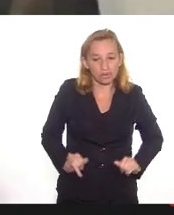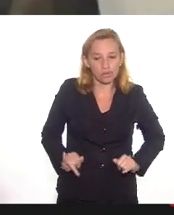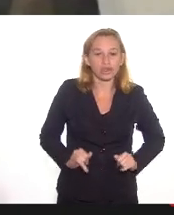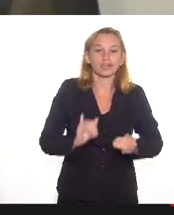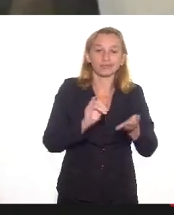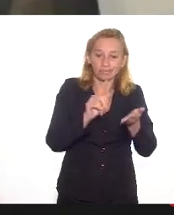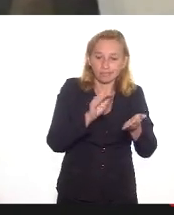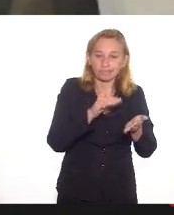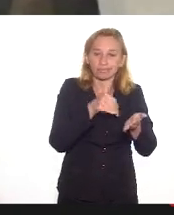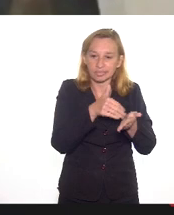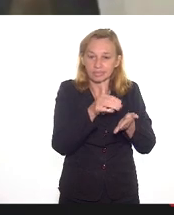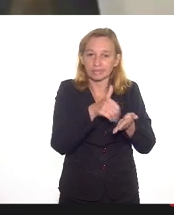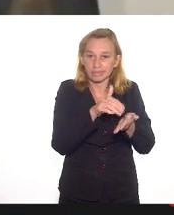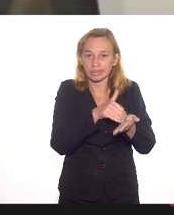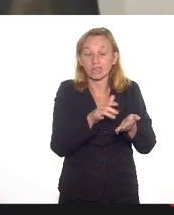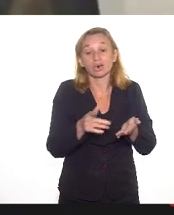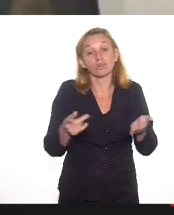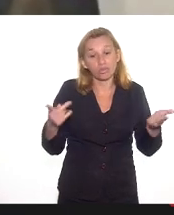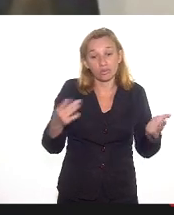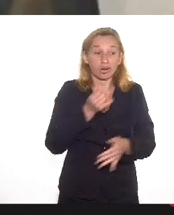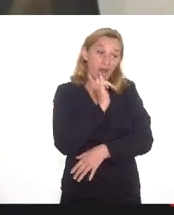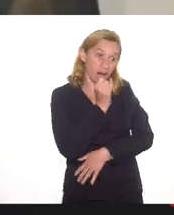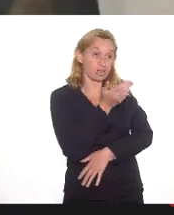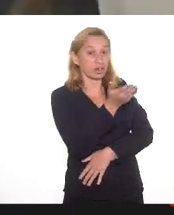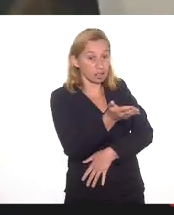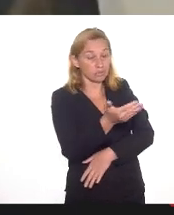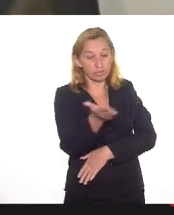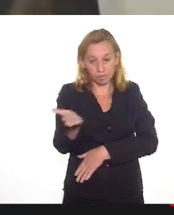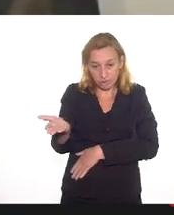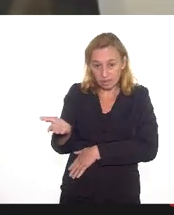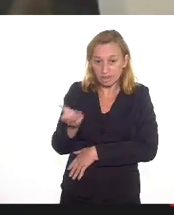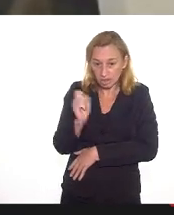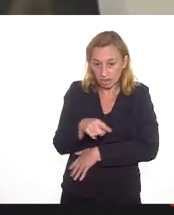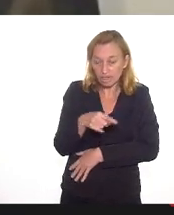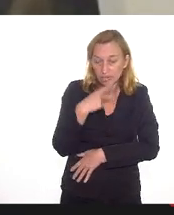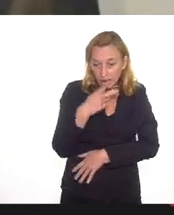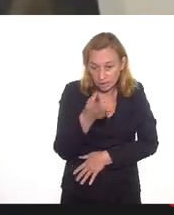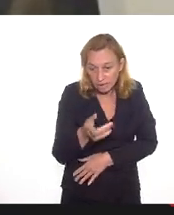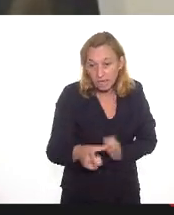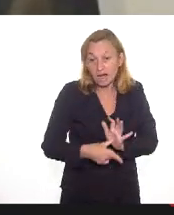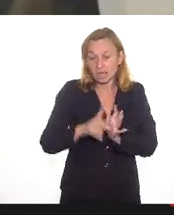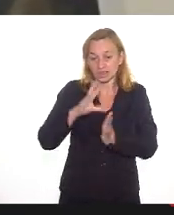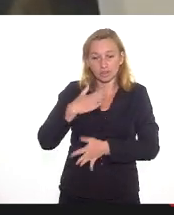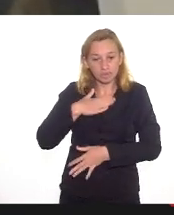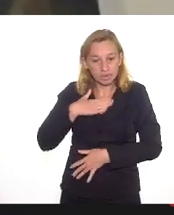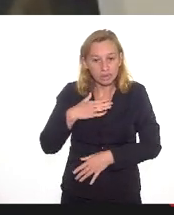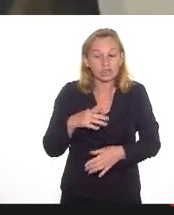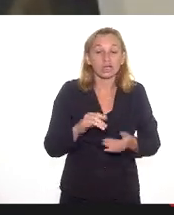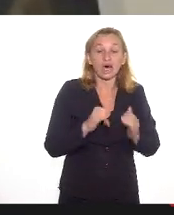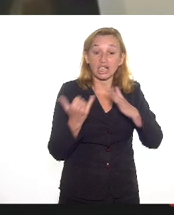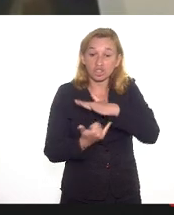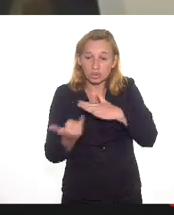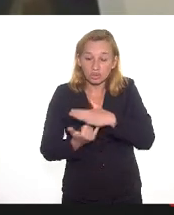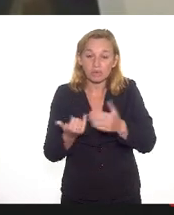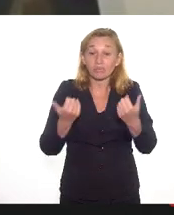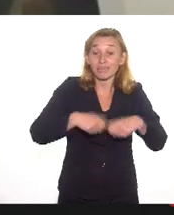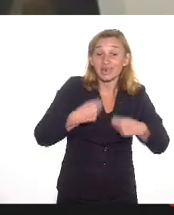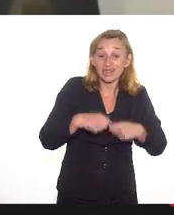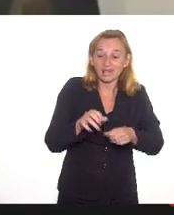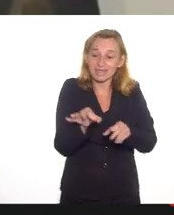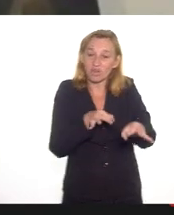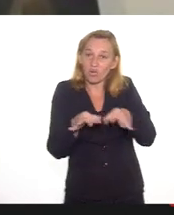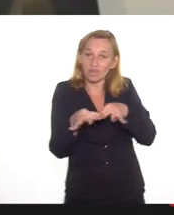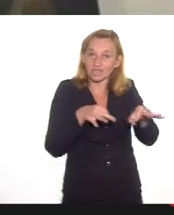cortes nas suas equipes, como foram relatados por todos que falaram antes de mim. as instituições precisaram se